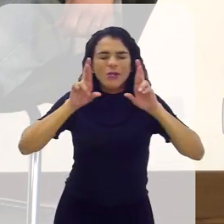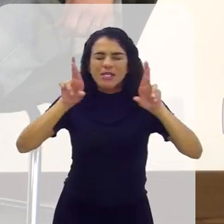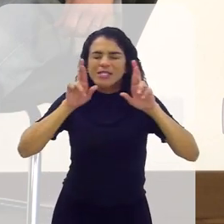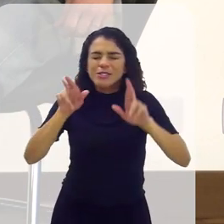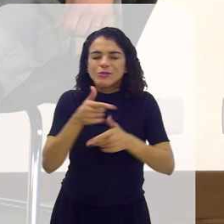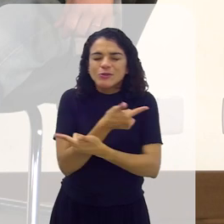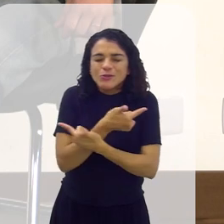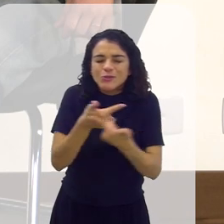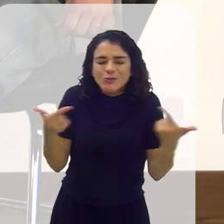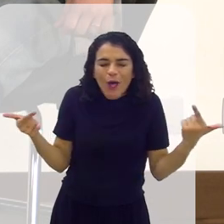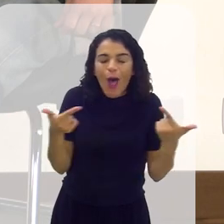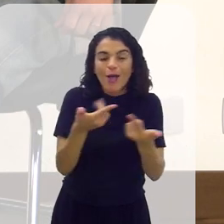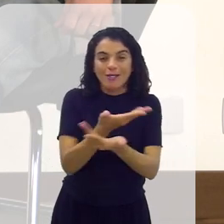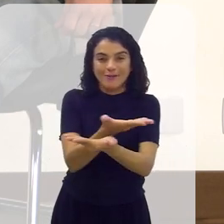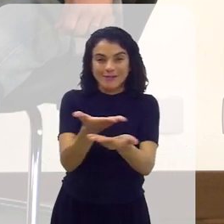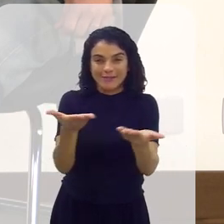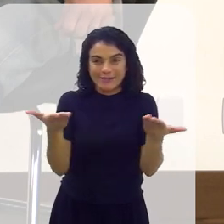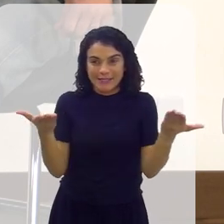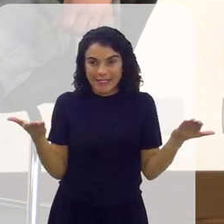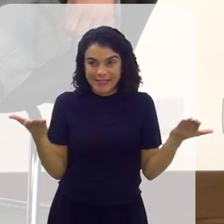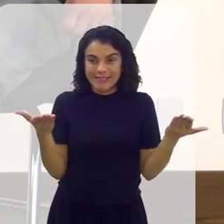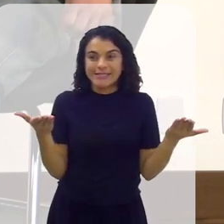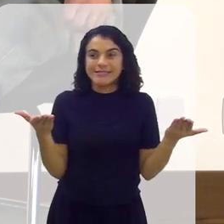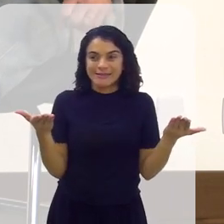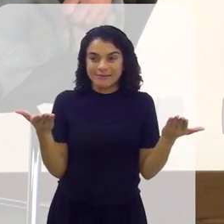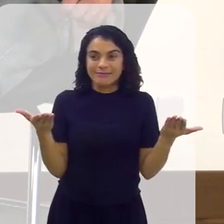desejo toda a sorte do mundo a vocês.